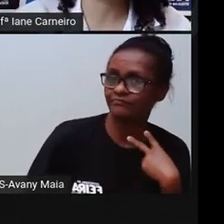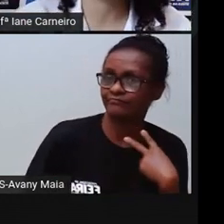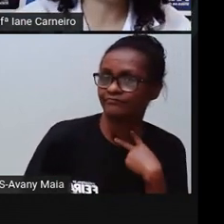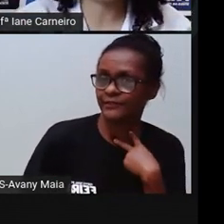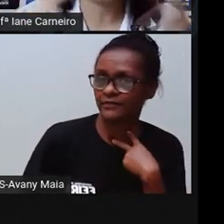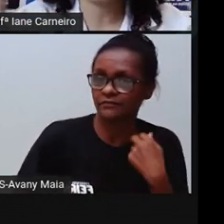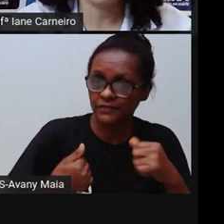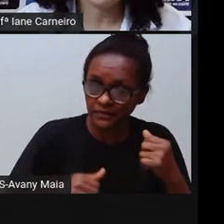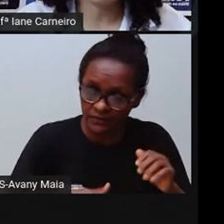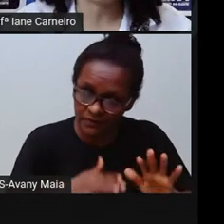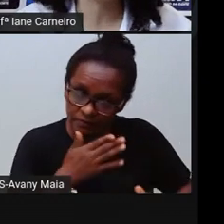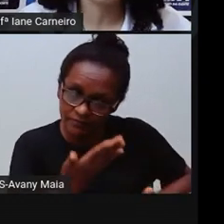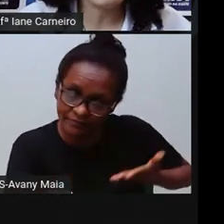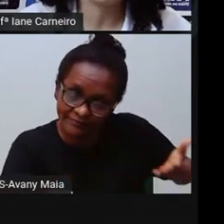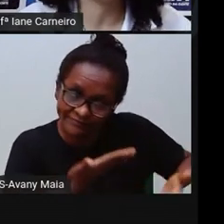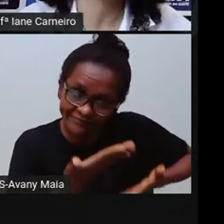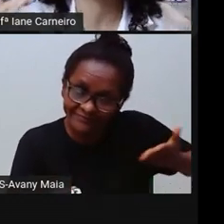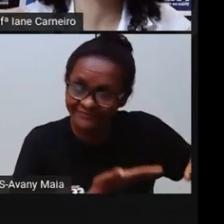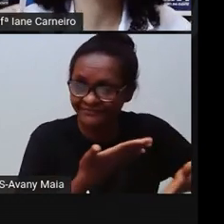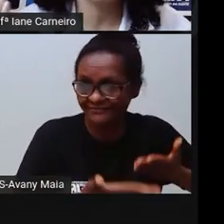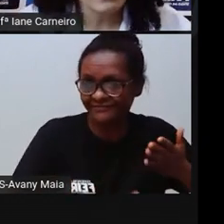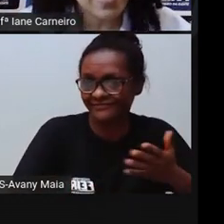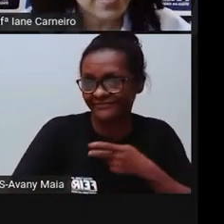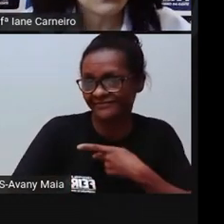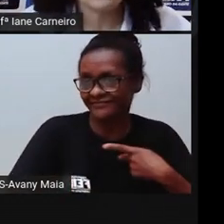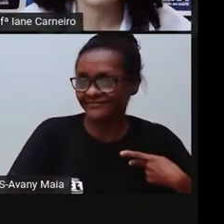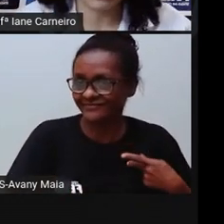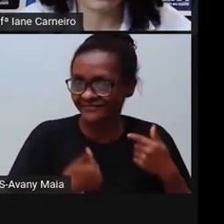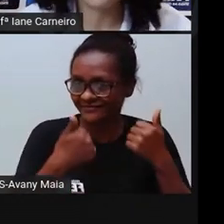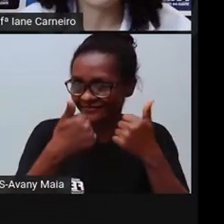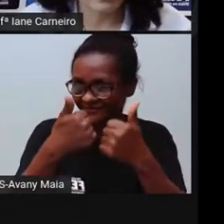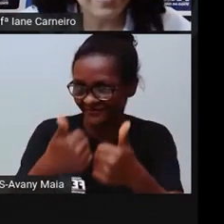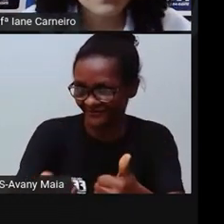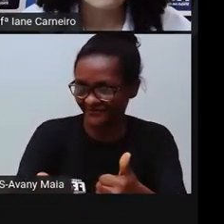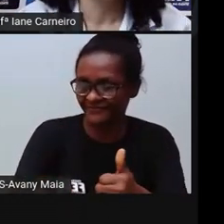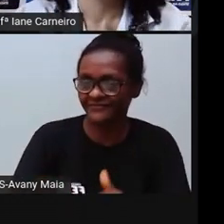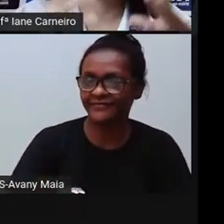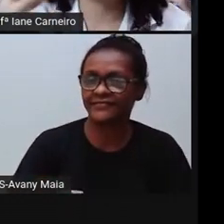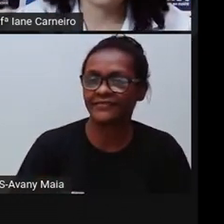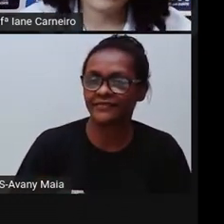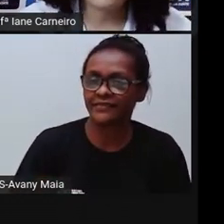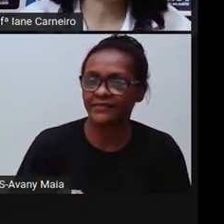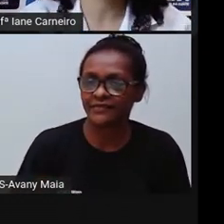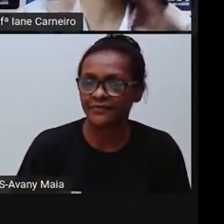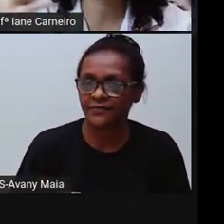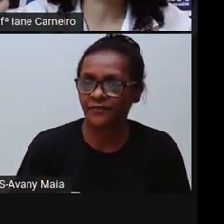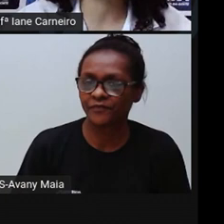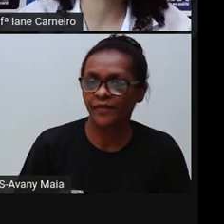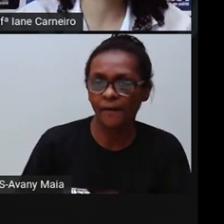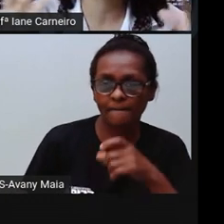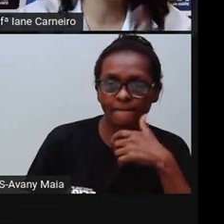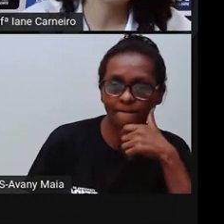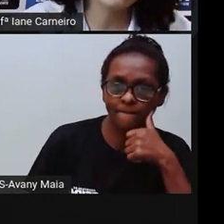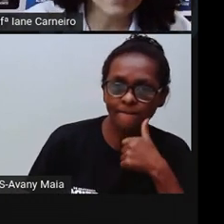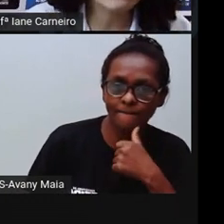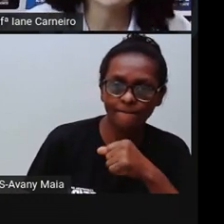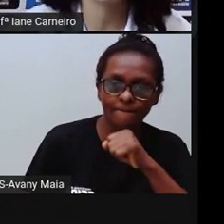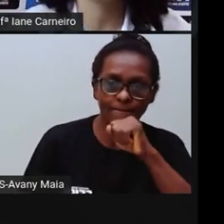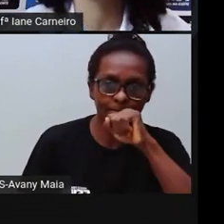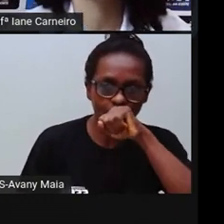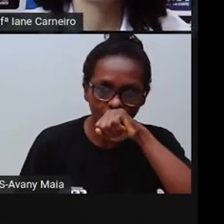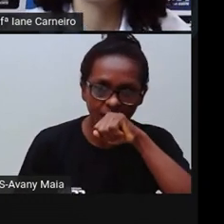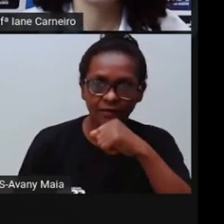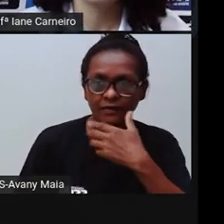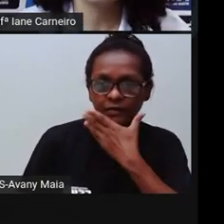pode... A criança não pode ficar doente, ela precisa de cuidados. Quando ela precisa de cuidados, o papai e a sociedade precisam cuidar